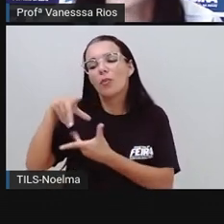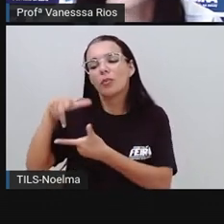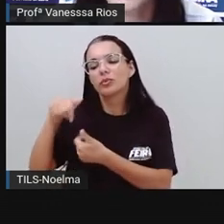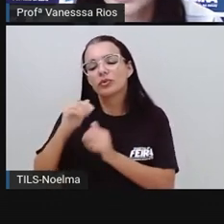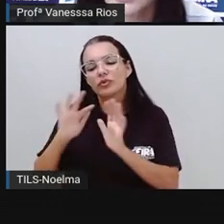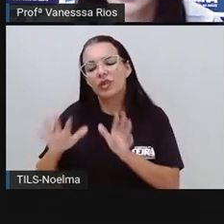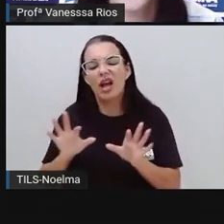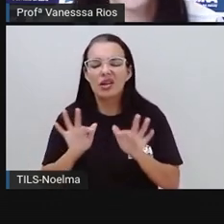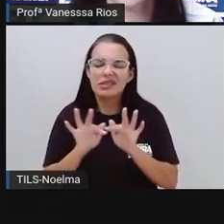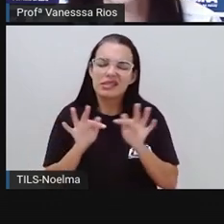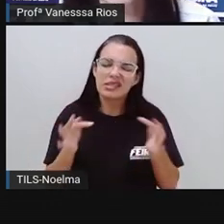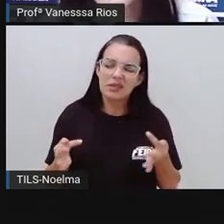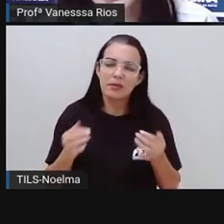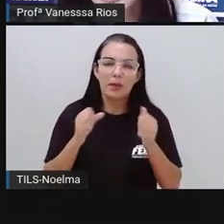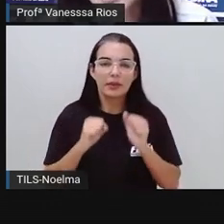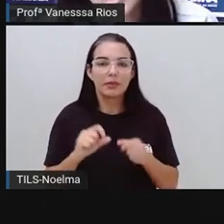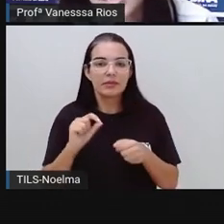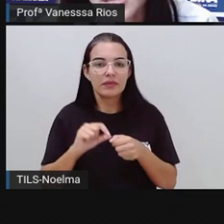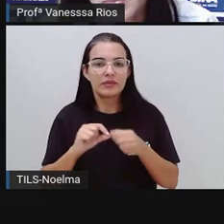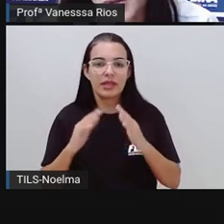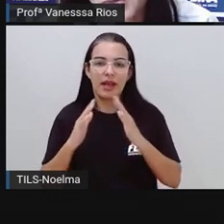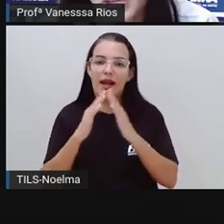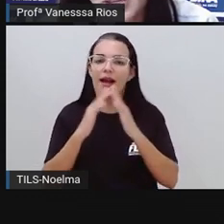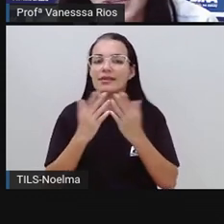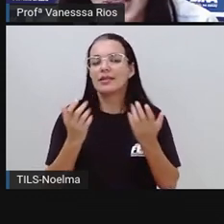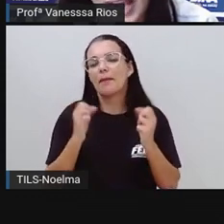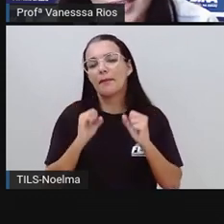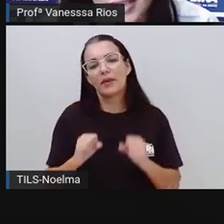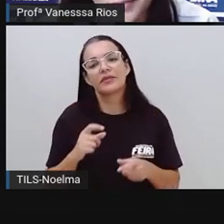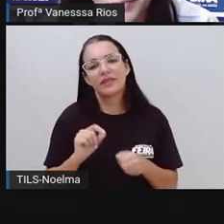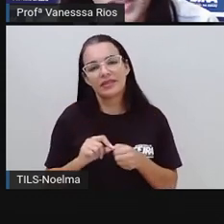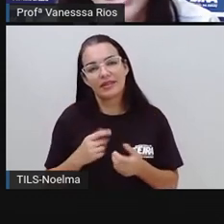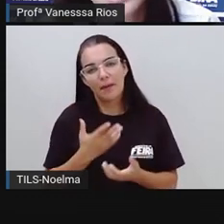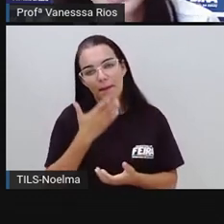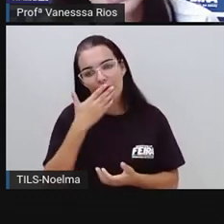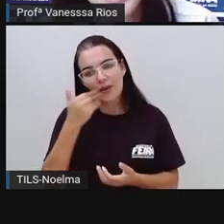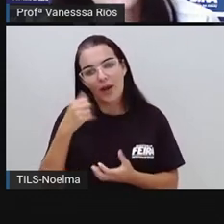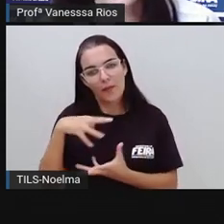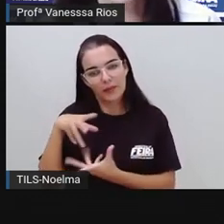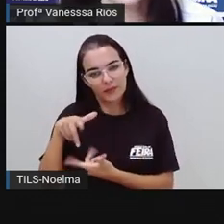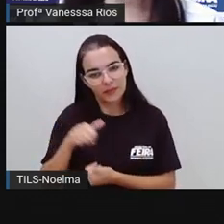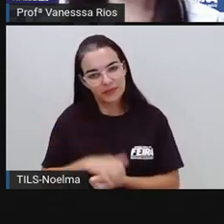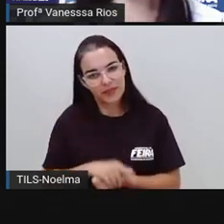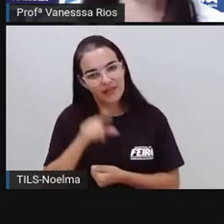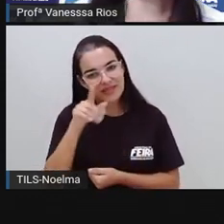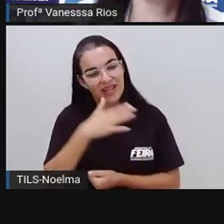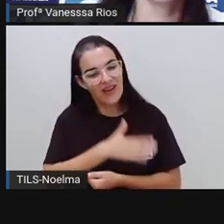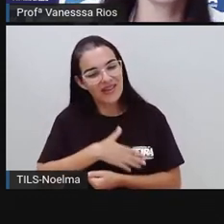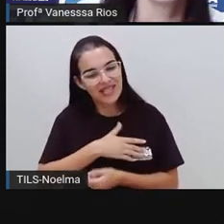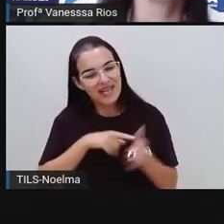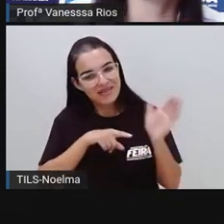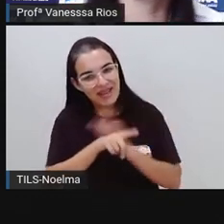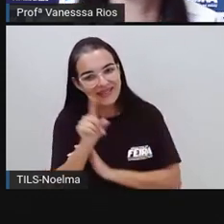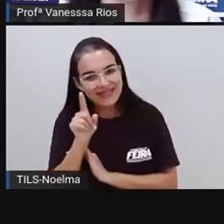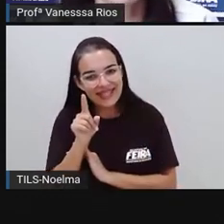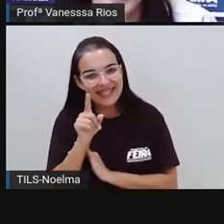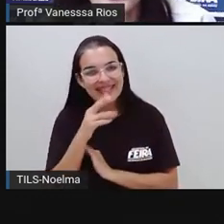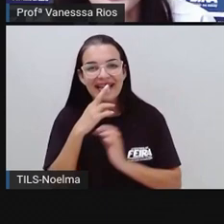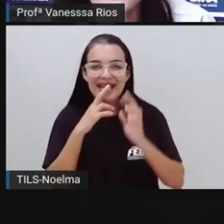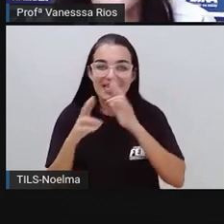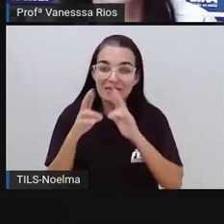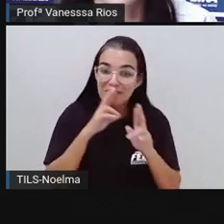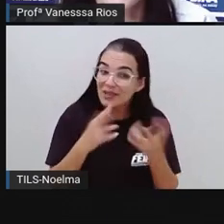ações simples que nós podemos fazer dentro da nossa própria casa. E aí, gostaram das perguntas? Deram